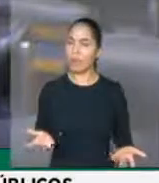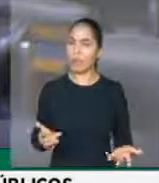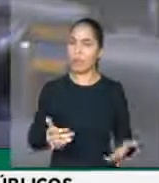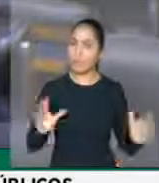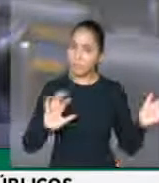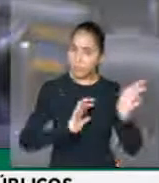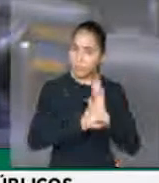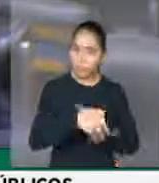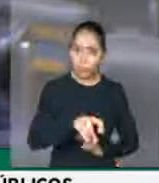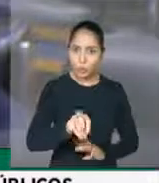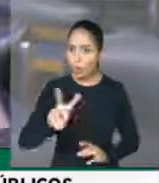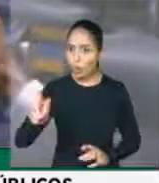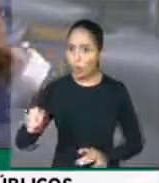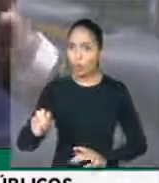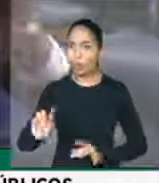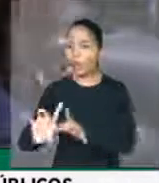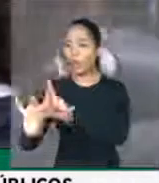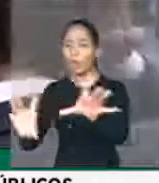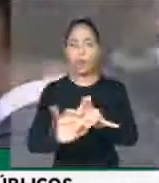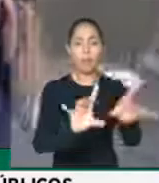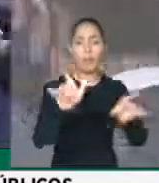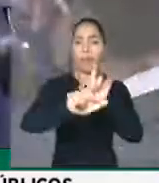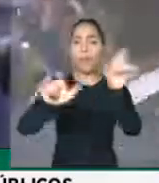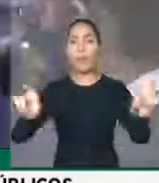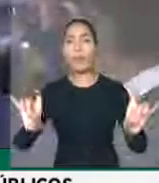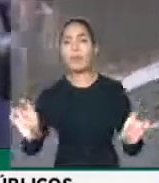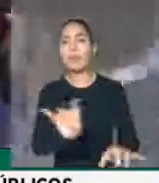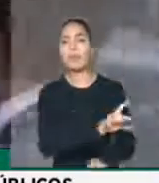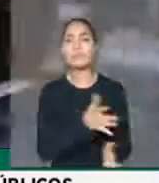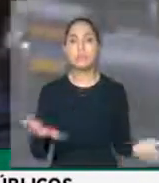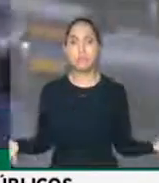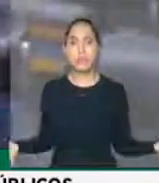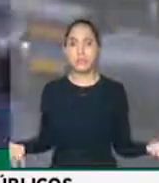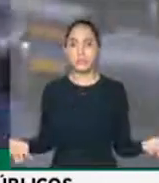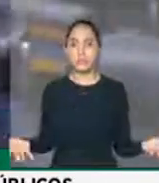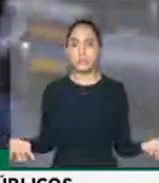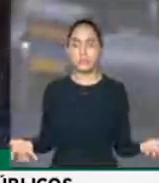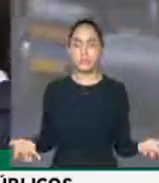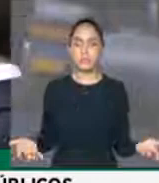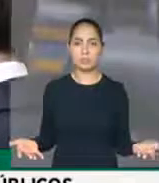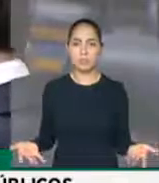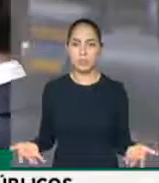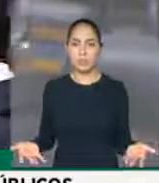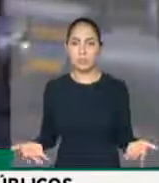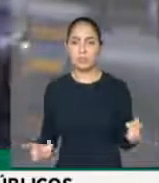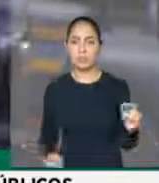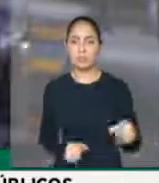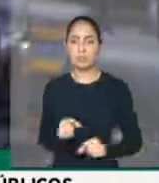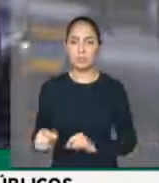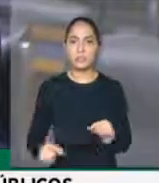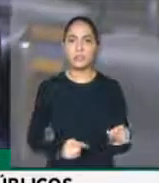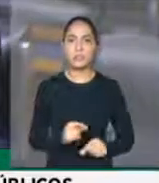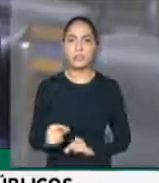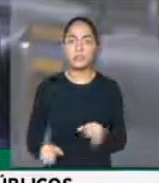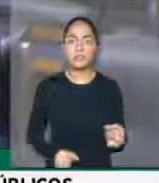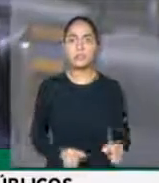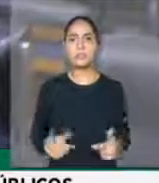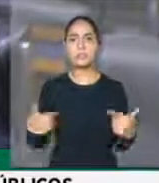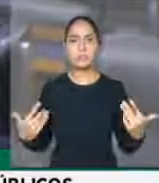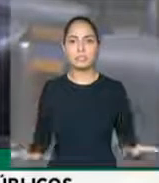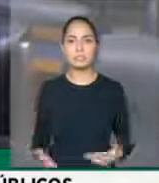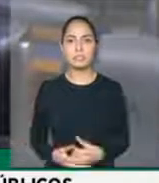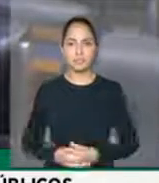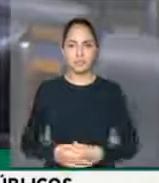individuais. A gente entende, sim, é claro, que em alguns momentos as liberdades individuais, elas entram em contradição com as liberdades